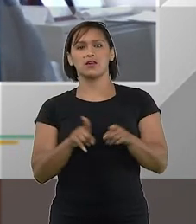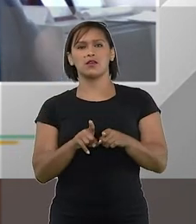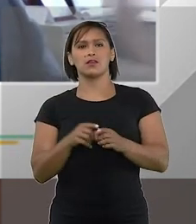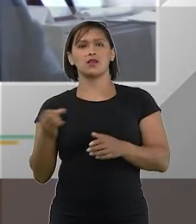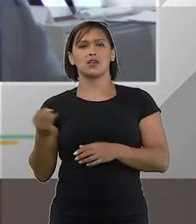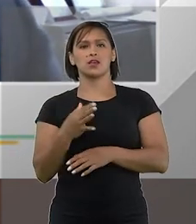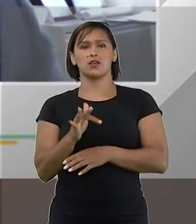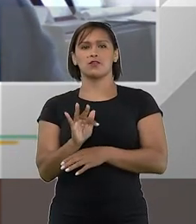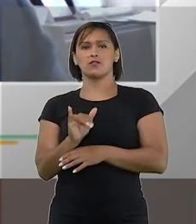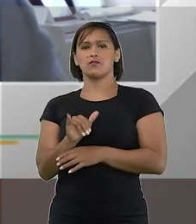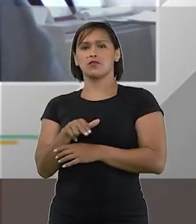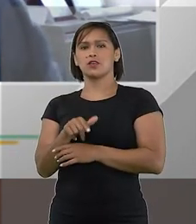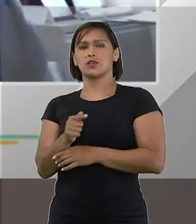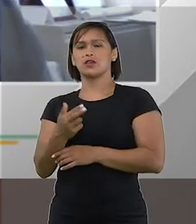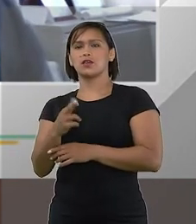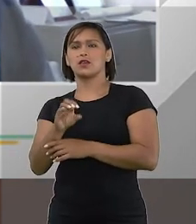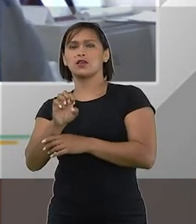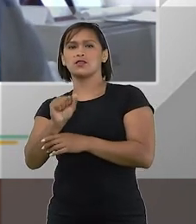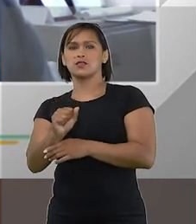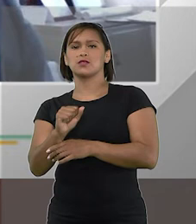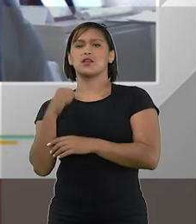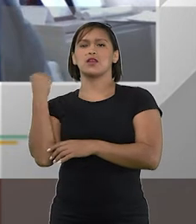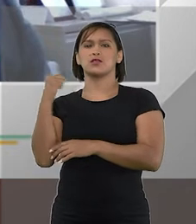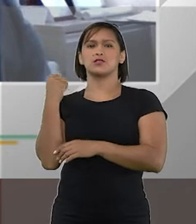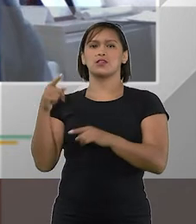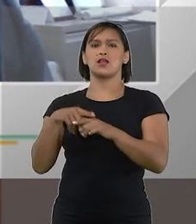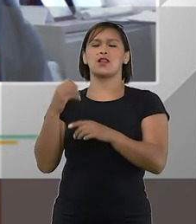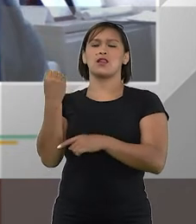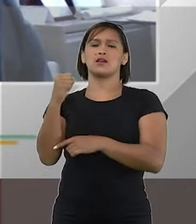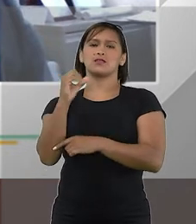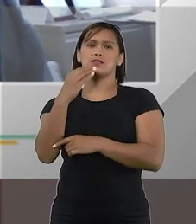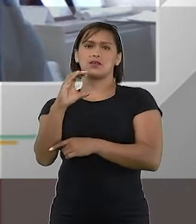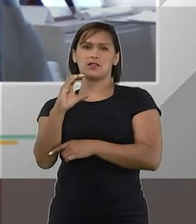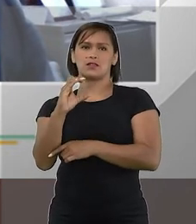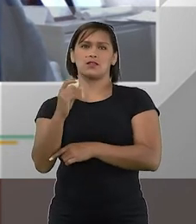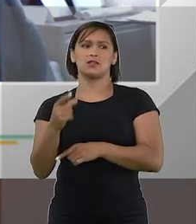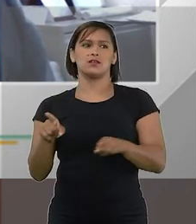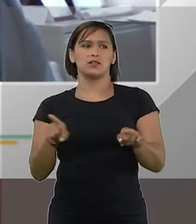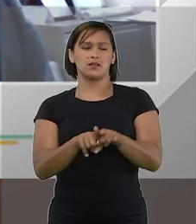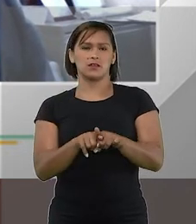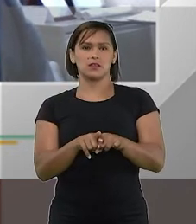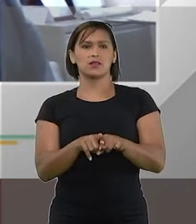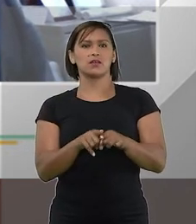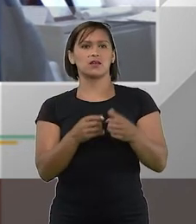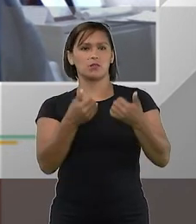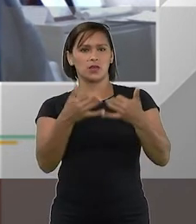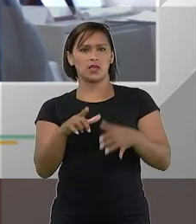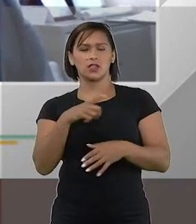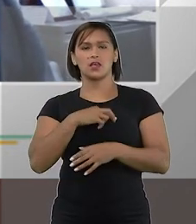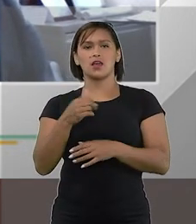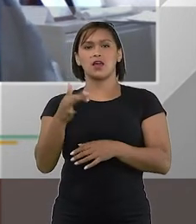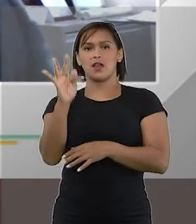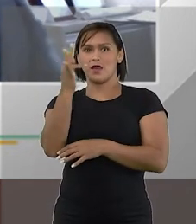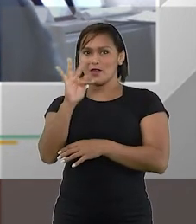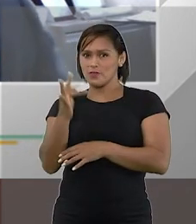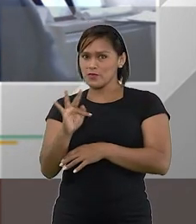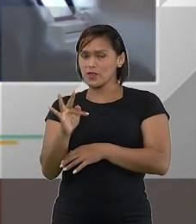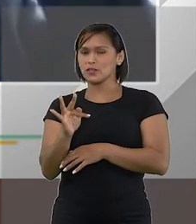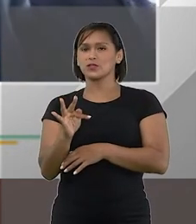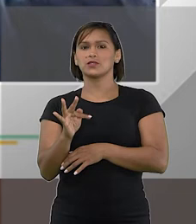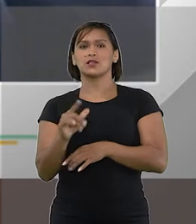recente caso do Figueirense que pediu recuperação lá em Santa Catarina das faculdades